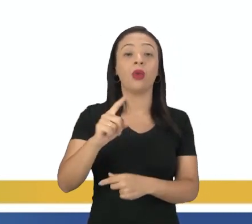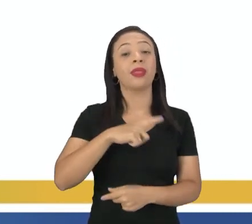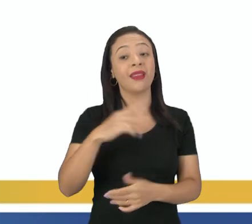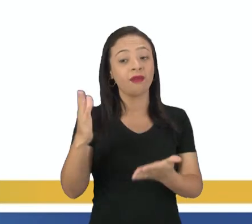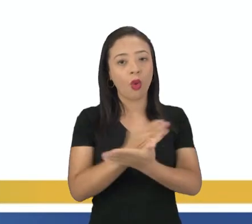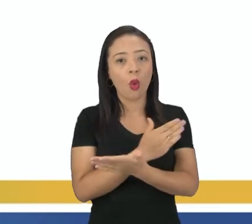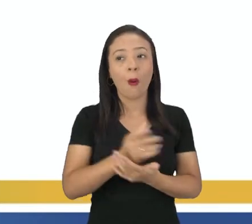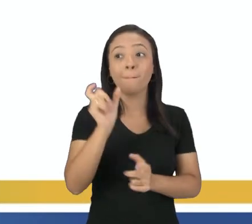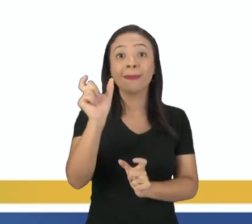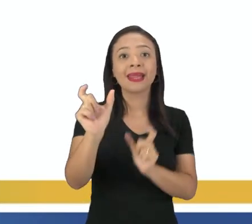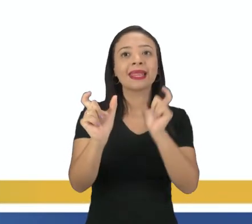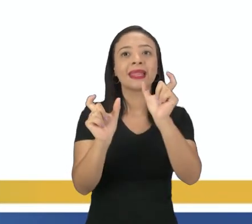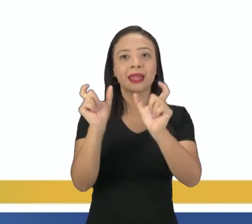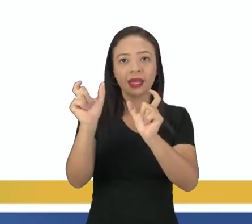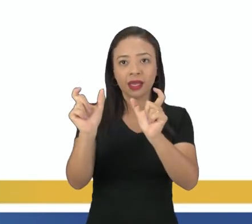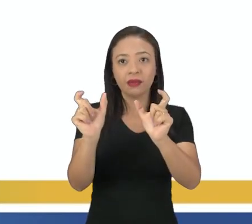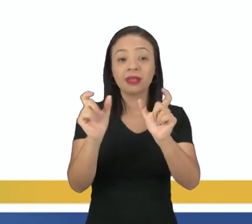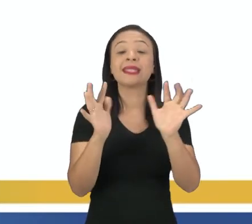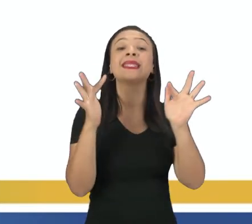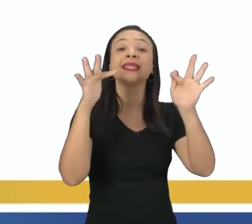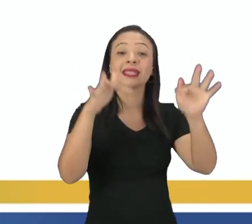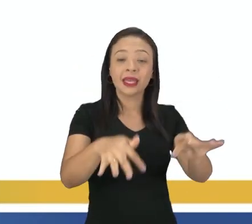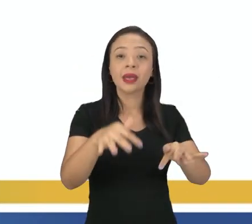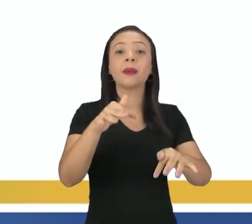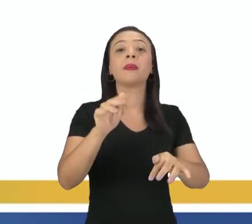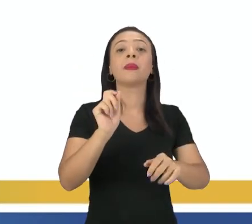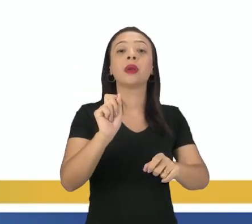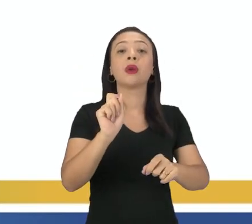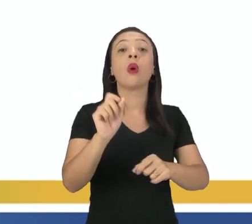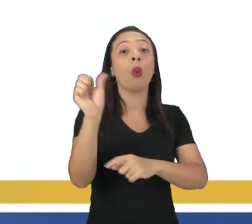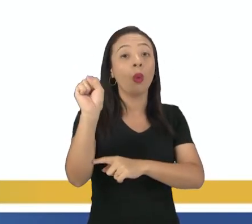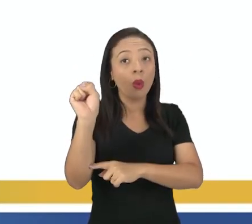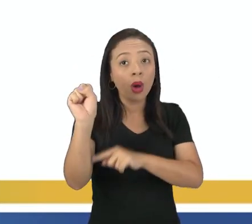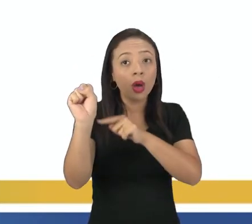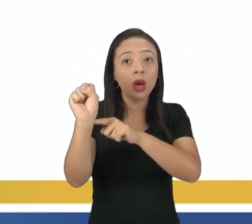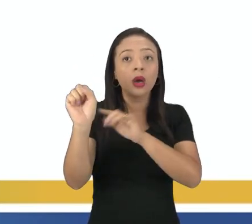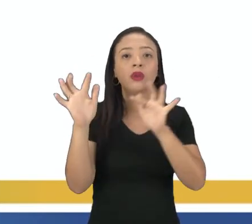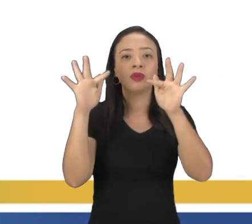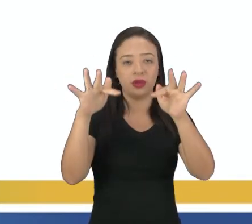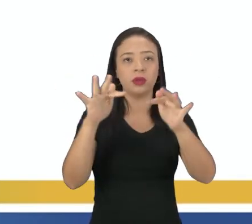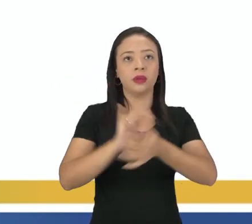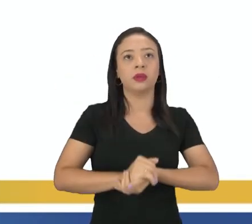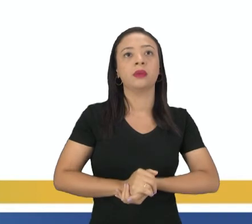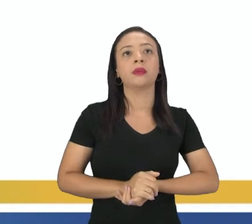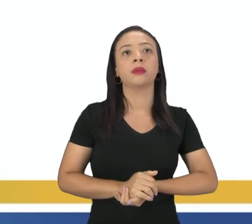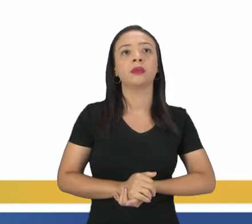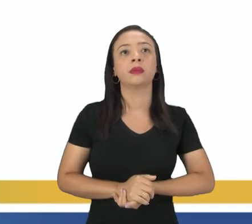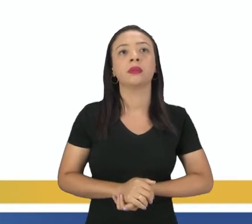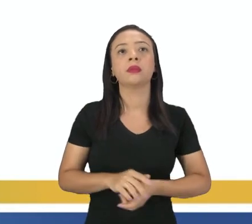palavras que elas são escritas com essa no final. Outra questão ali,